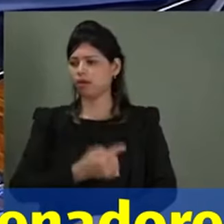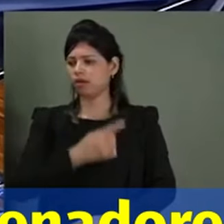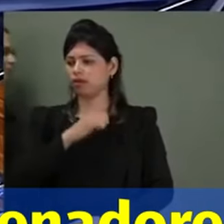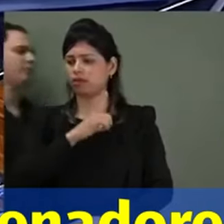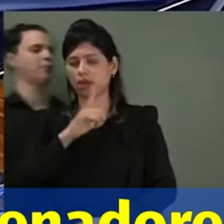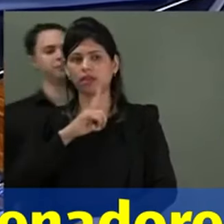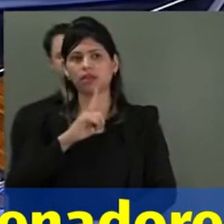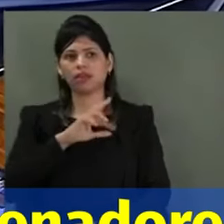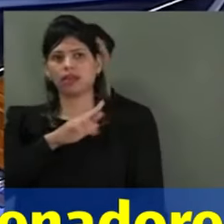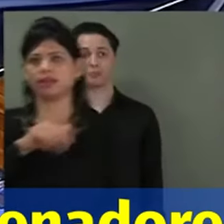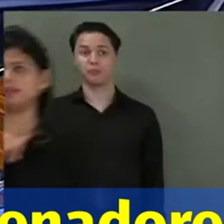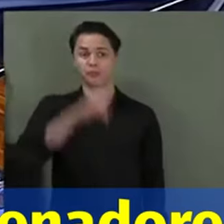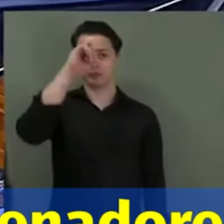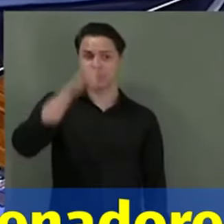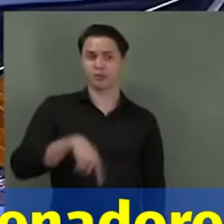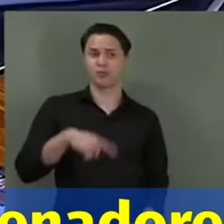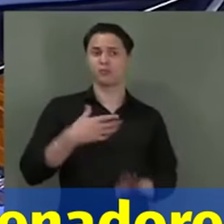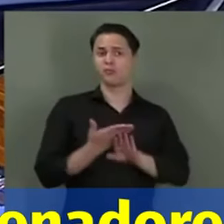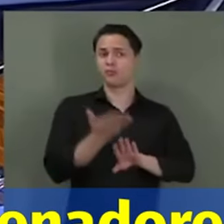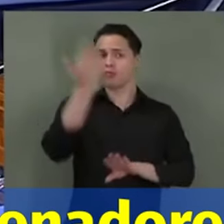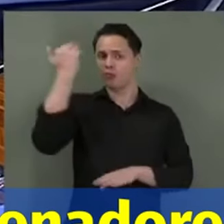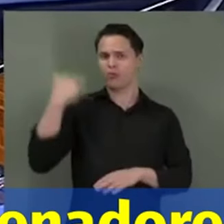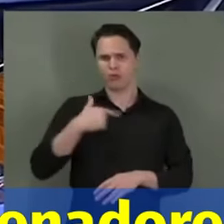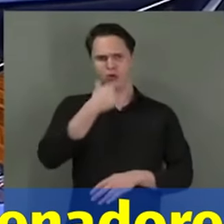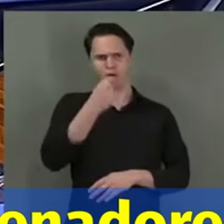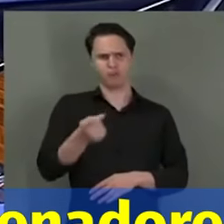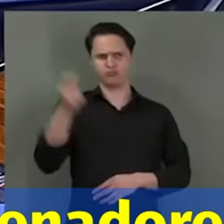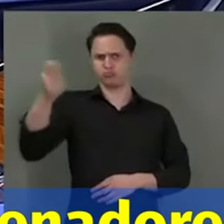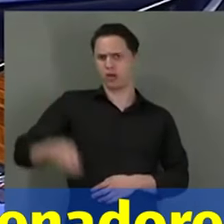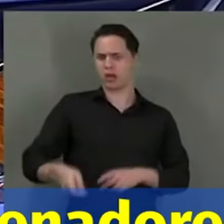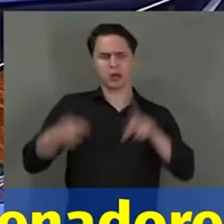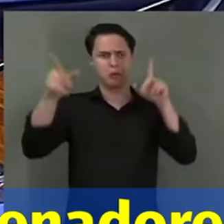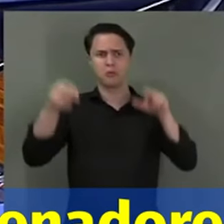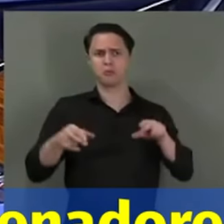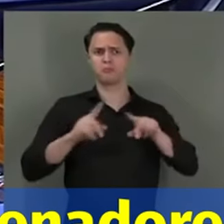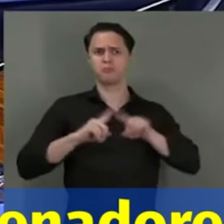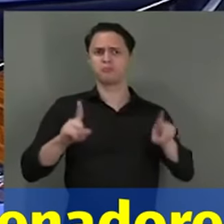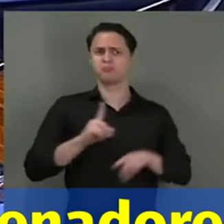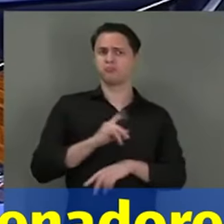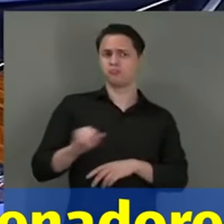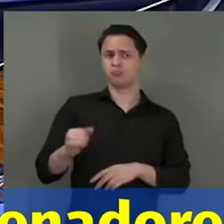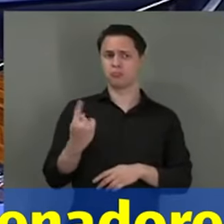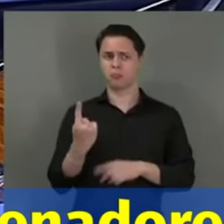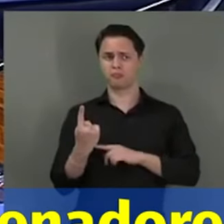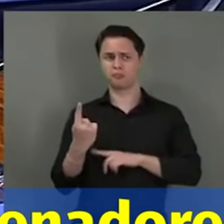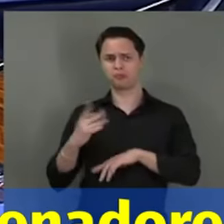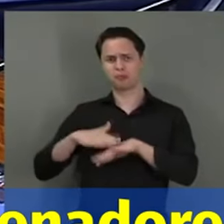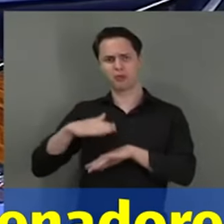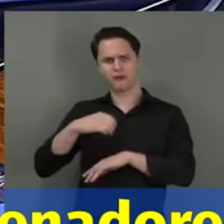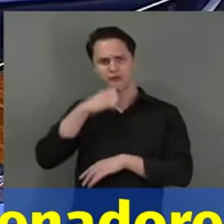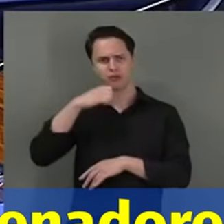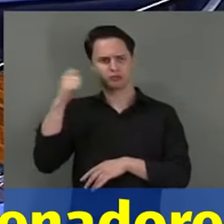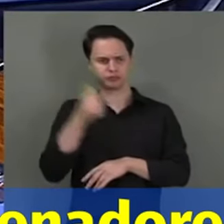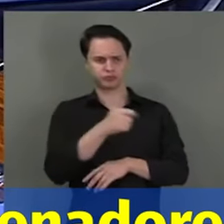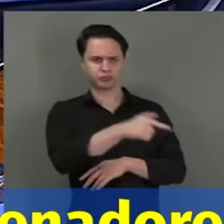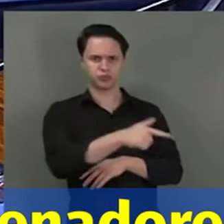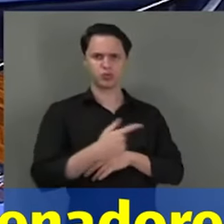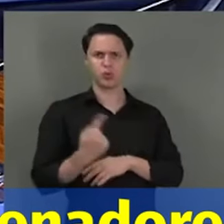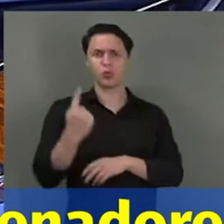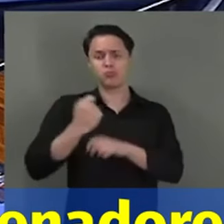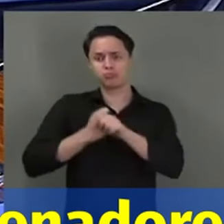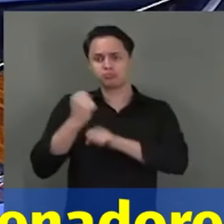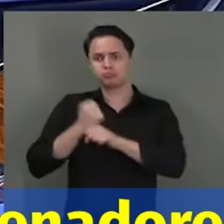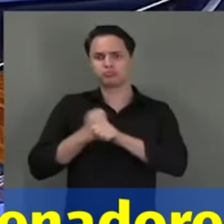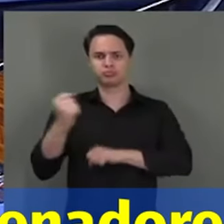antiguidade, o cara é sargento igual, mas se um é mais velho do que o outro um ano, ele